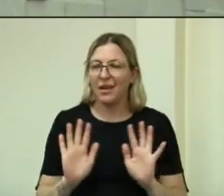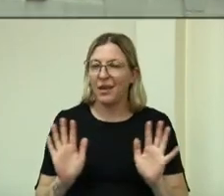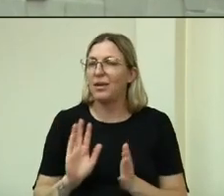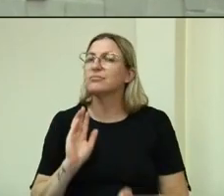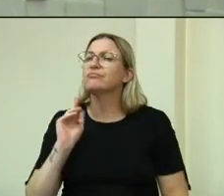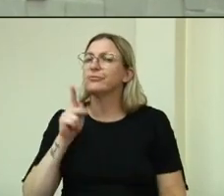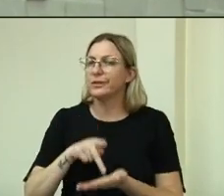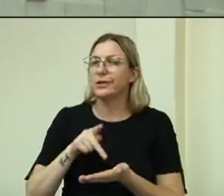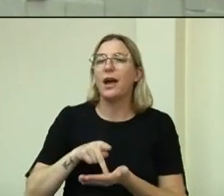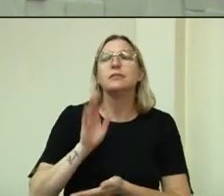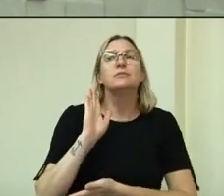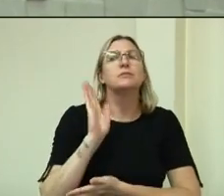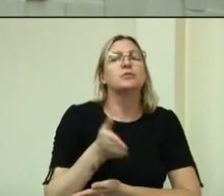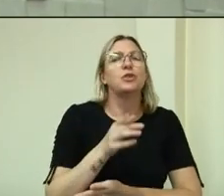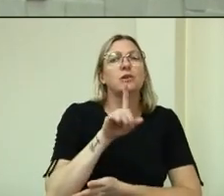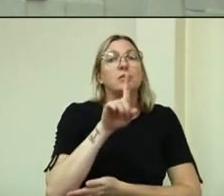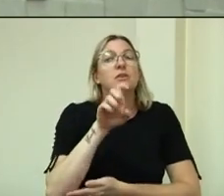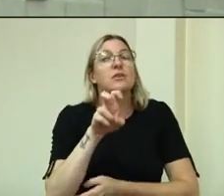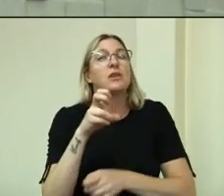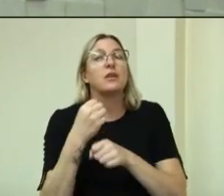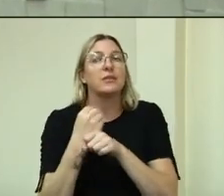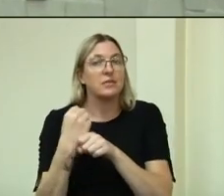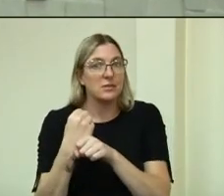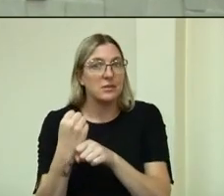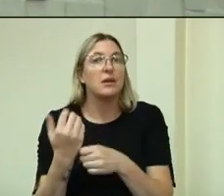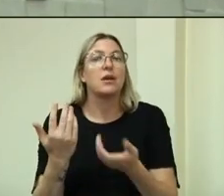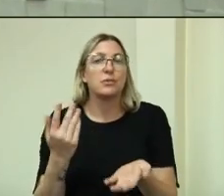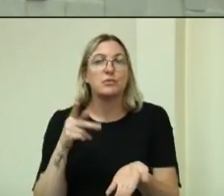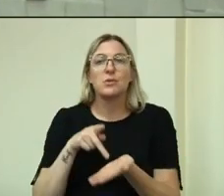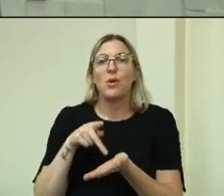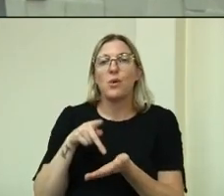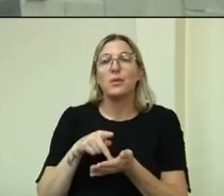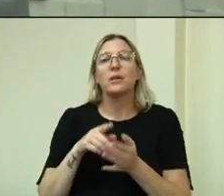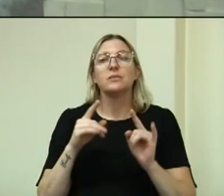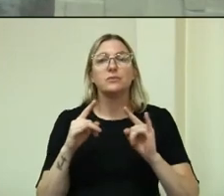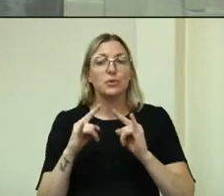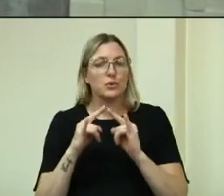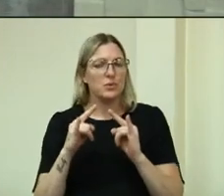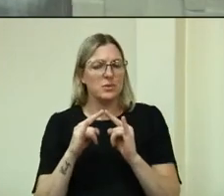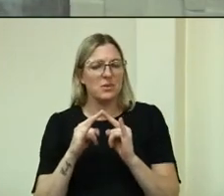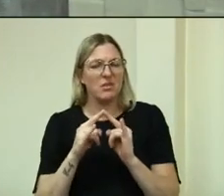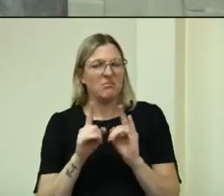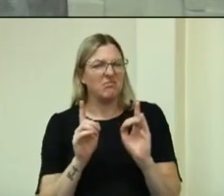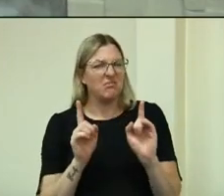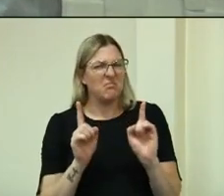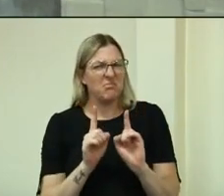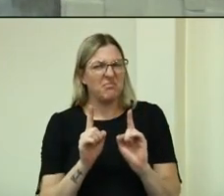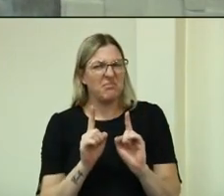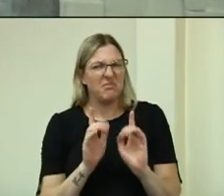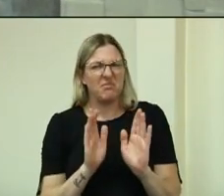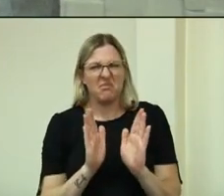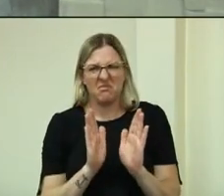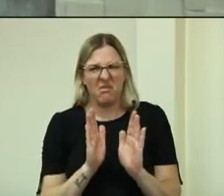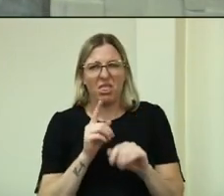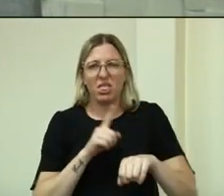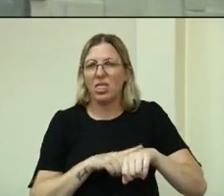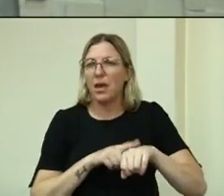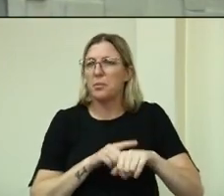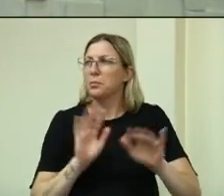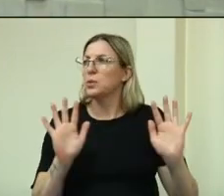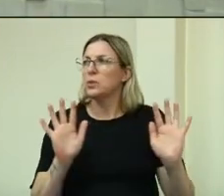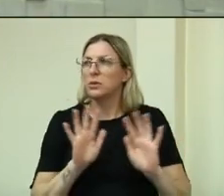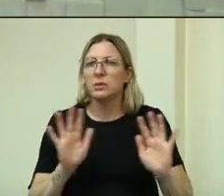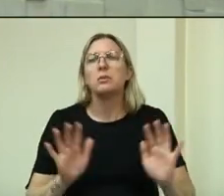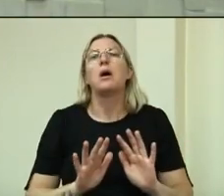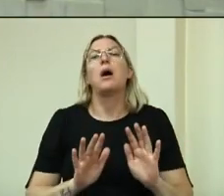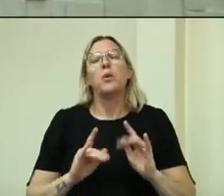15 anos. Então, realmente, é uma instituição que não é de passagem. É uma instituição que veio para ficar. É uma instituição que